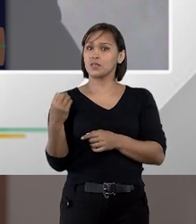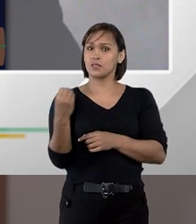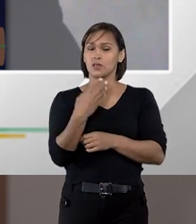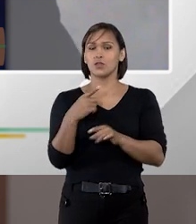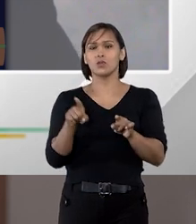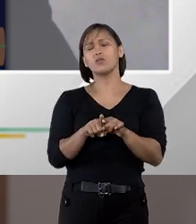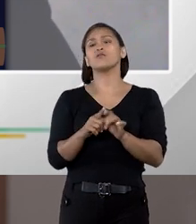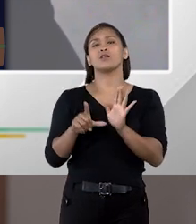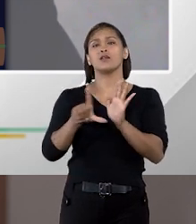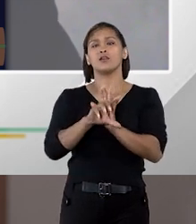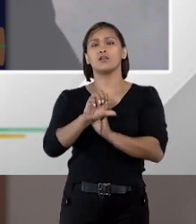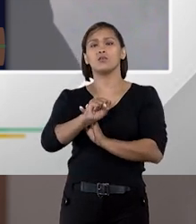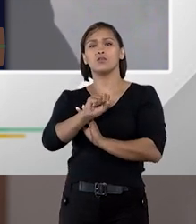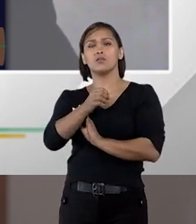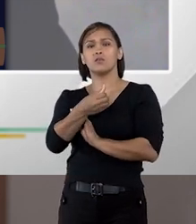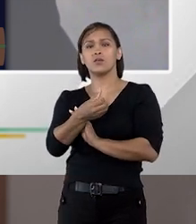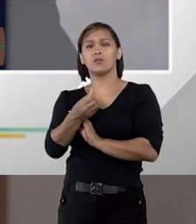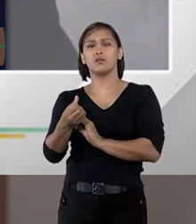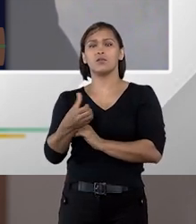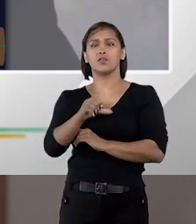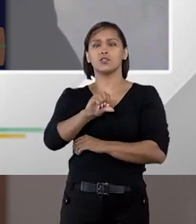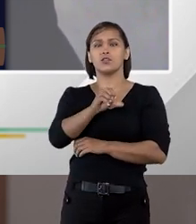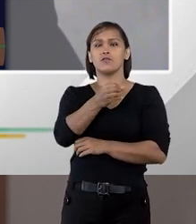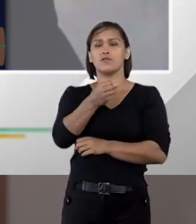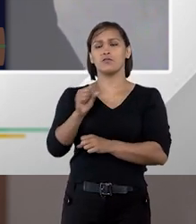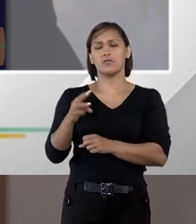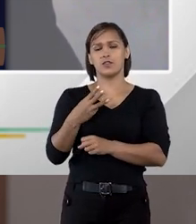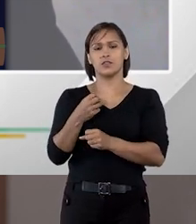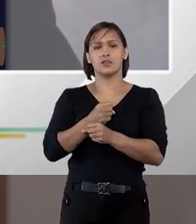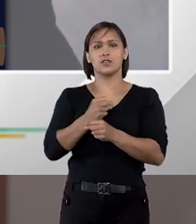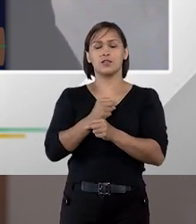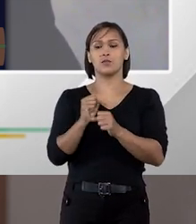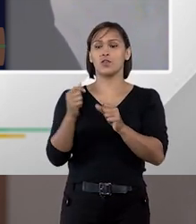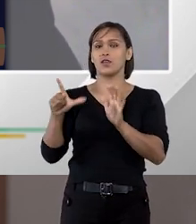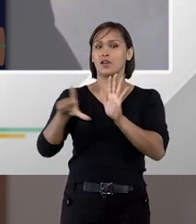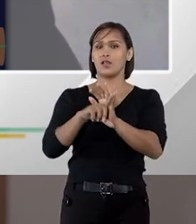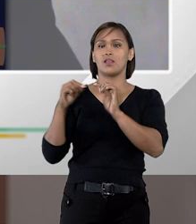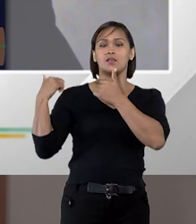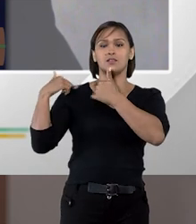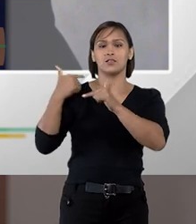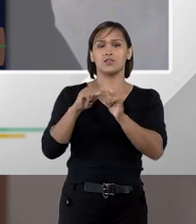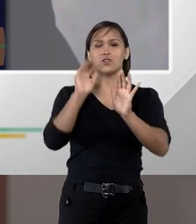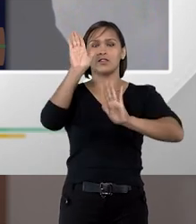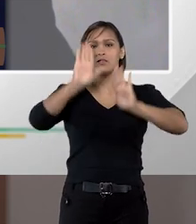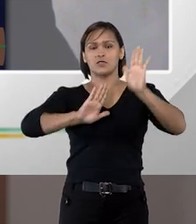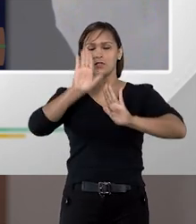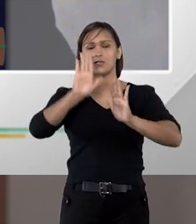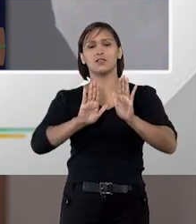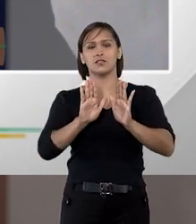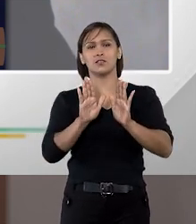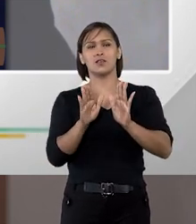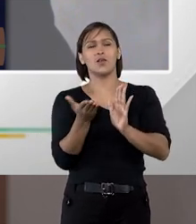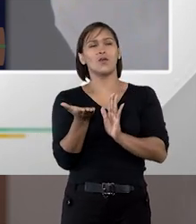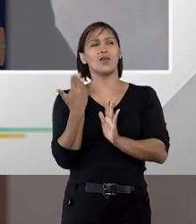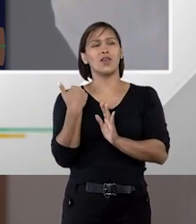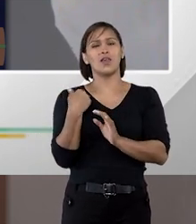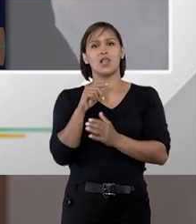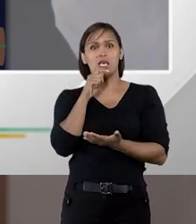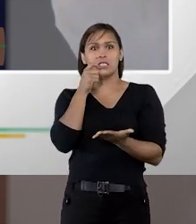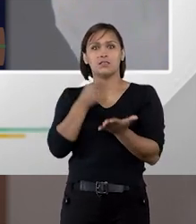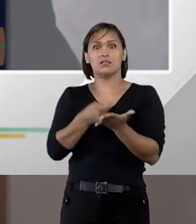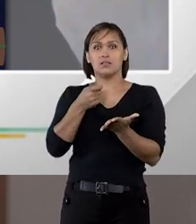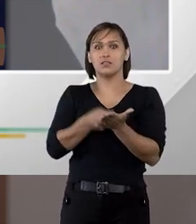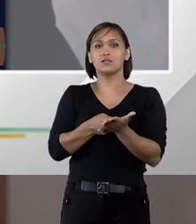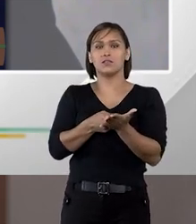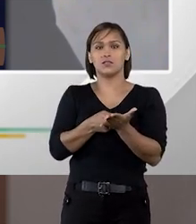a lei 8666 de 93 porque a lei tradicional de licitação a lei 8666 ela